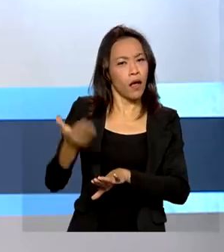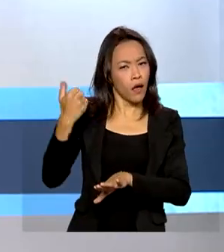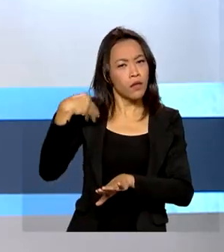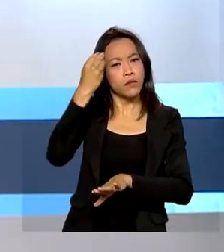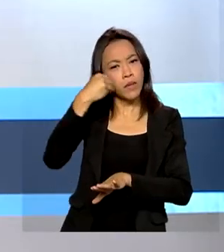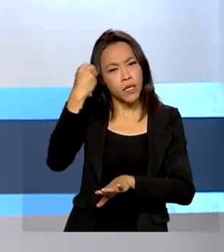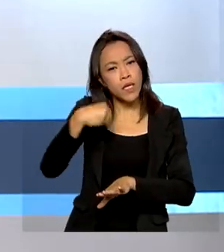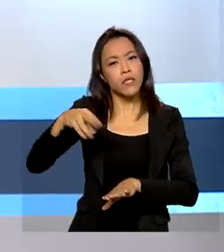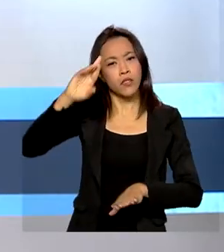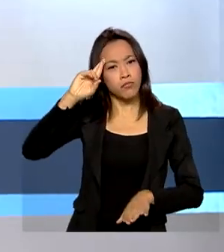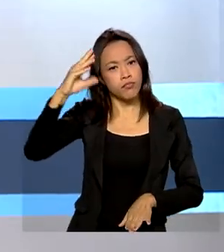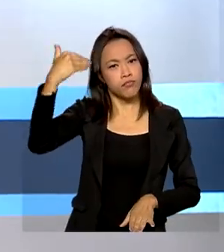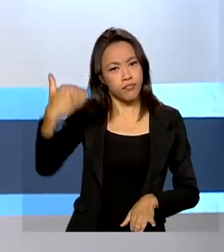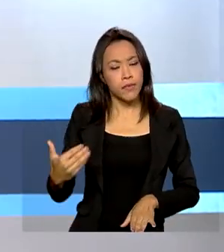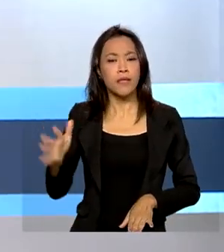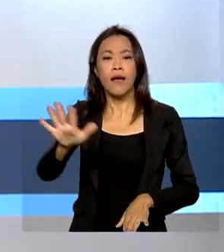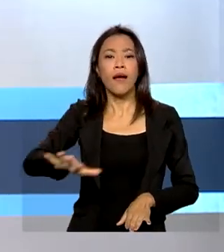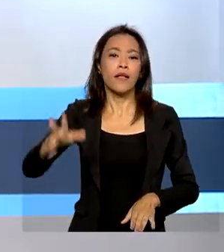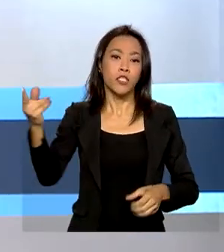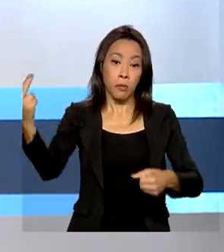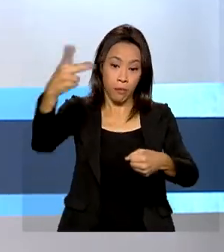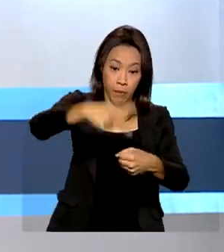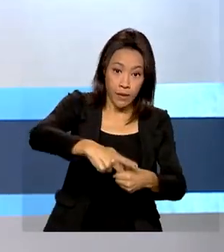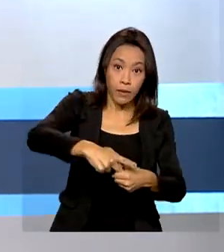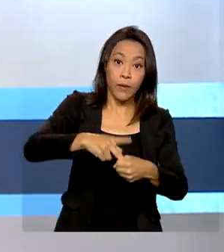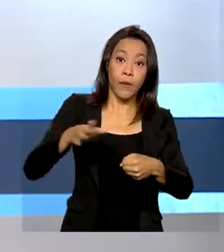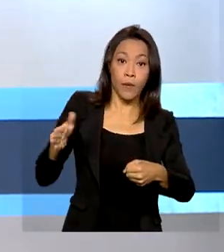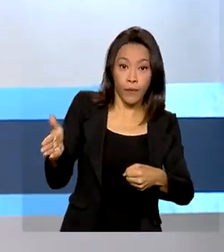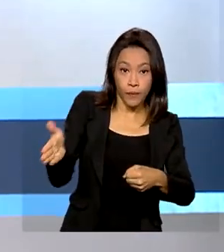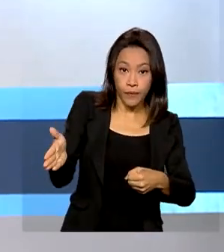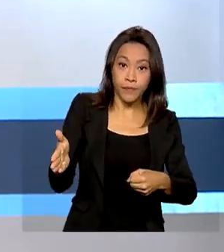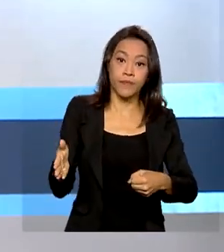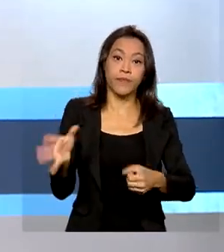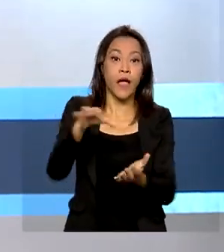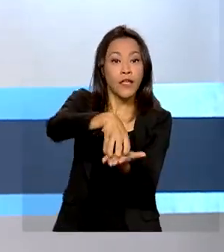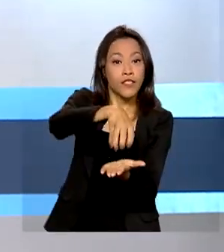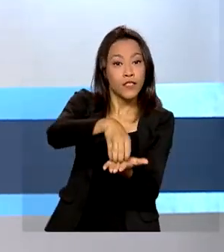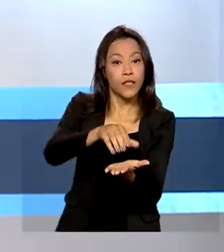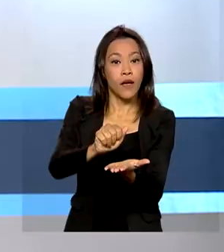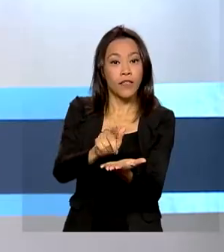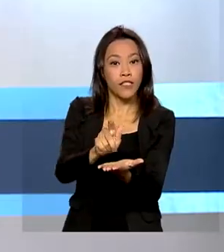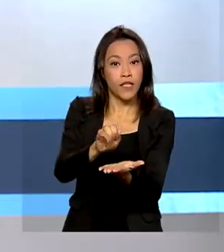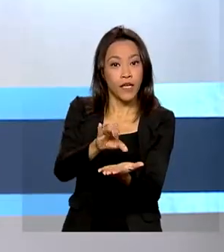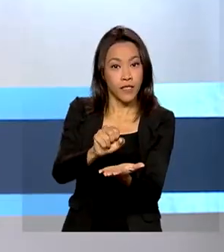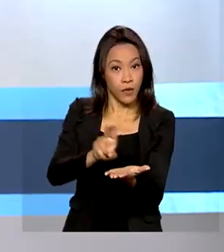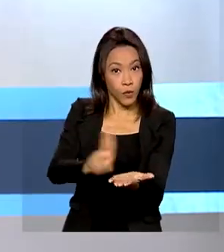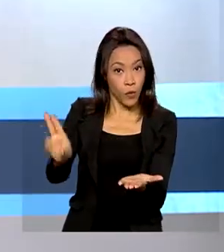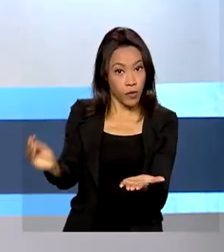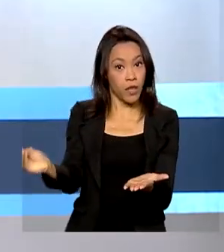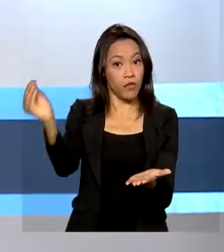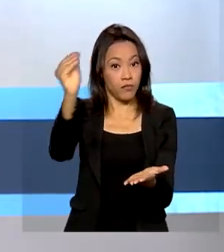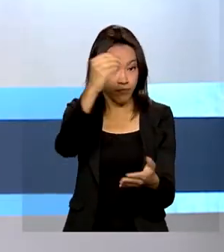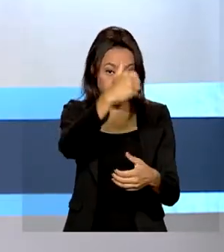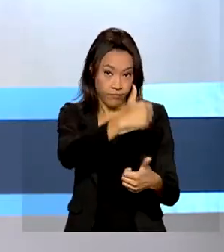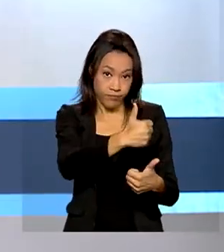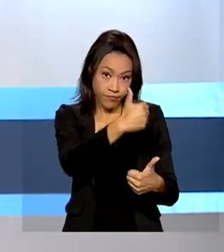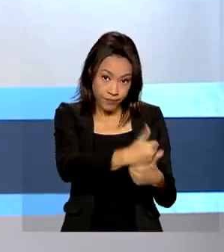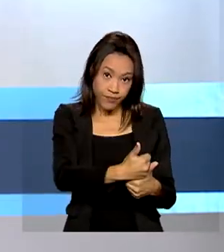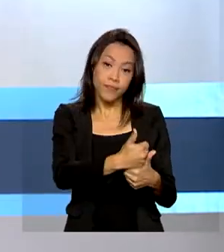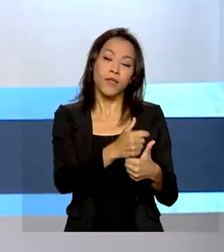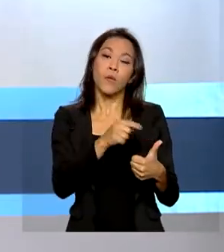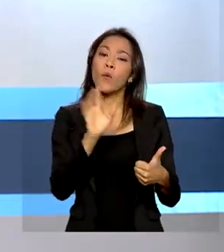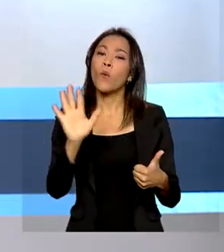e exportação de petróleo da Agência Nacional do Petróleo. A nomeação dele passará a ter efeito a partir da